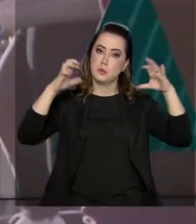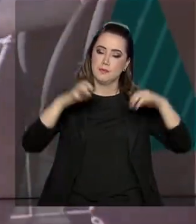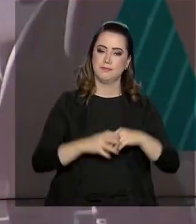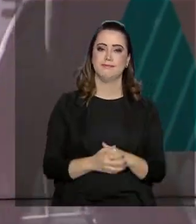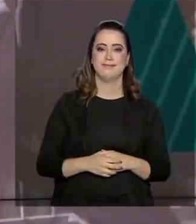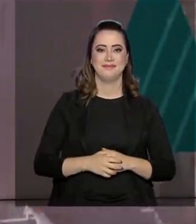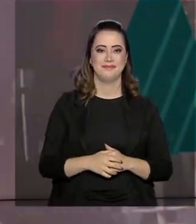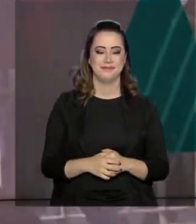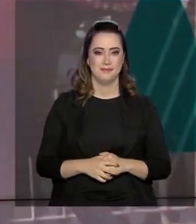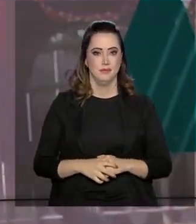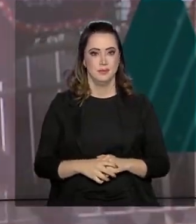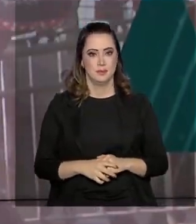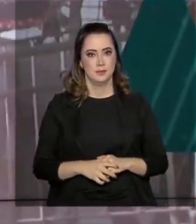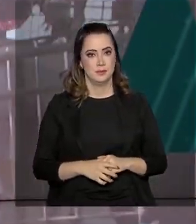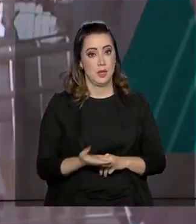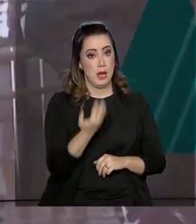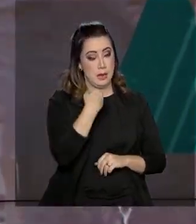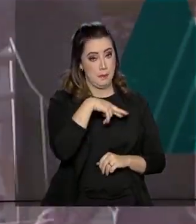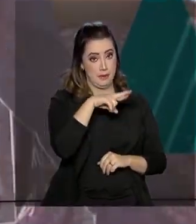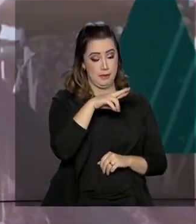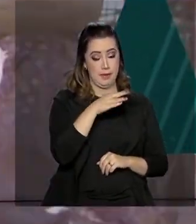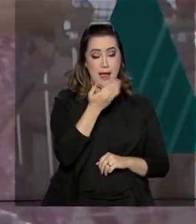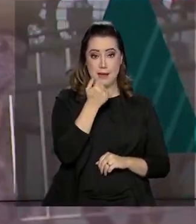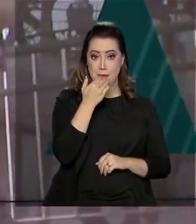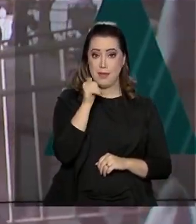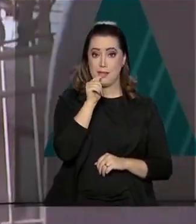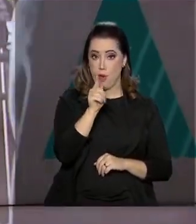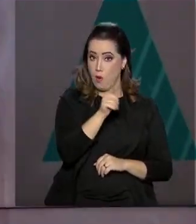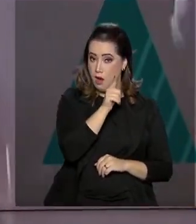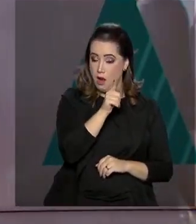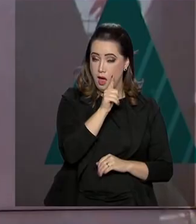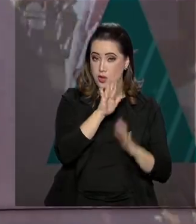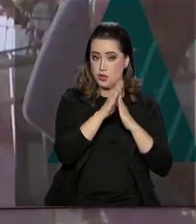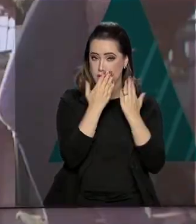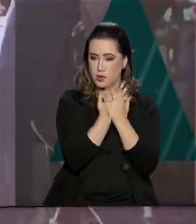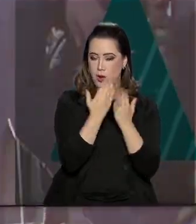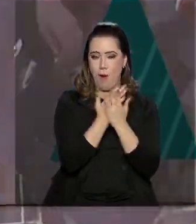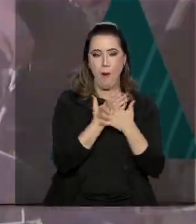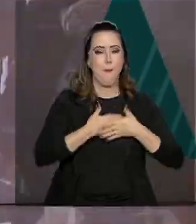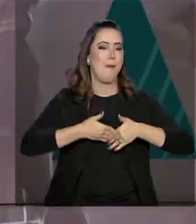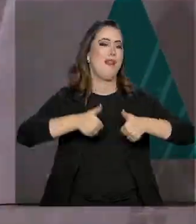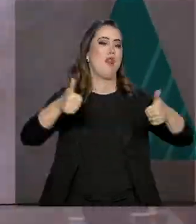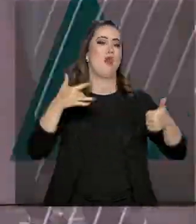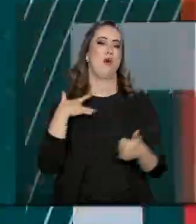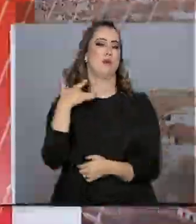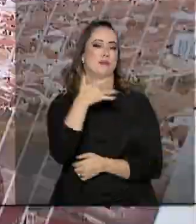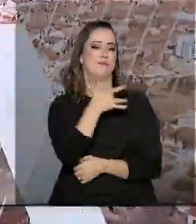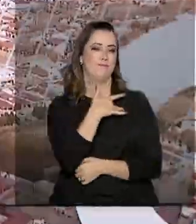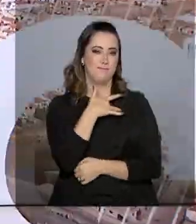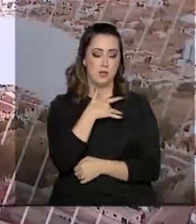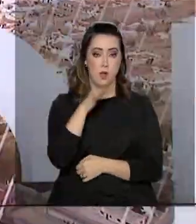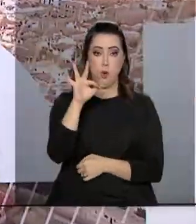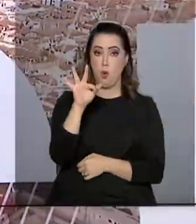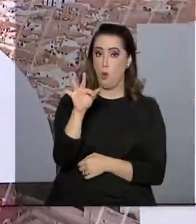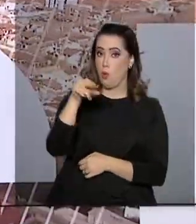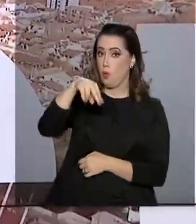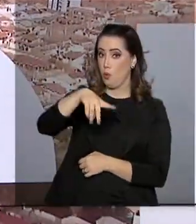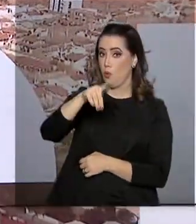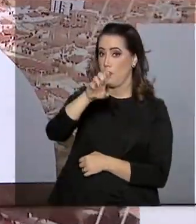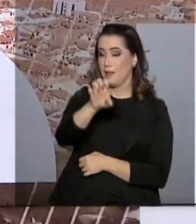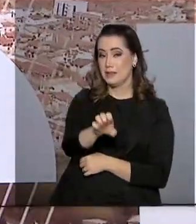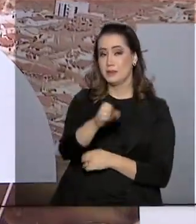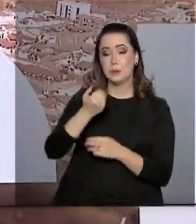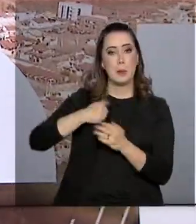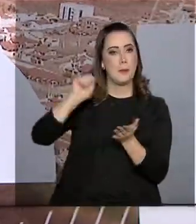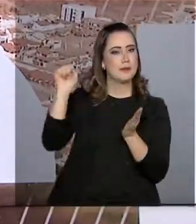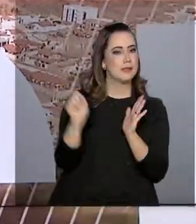Merenda mais saudável para alunos de escolas públicas de todo o país. O Fundo Nacional de Desenvolvimento da Educação assinou um convênio para